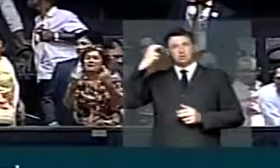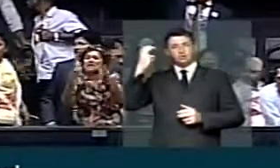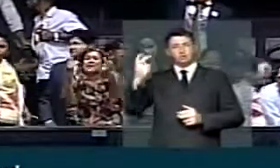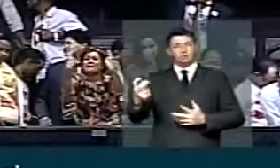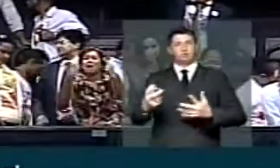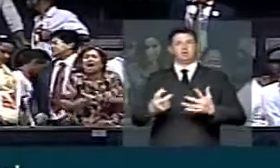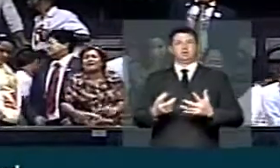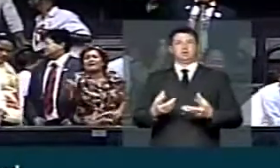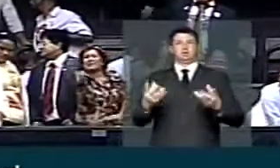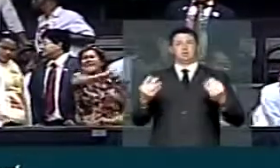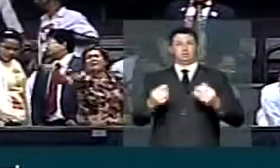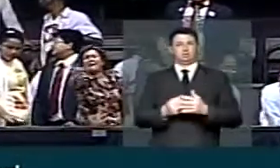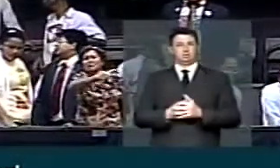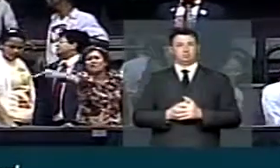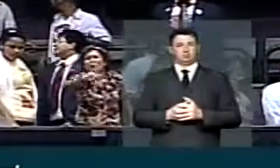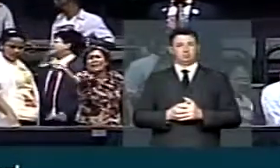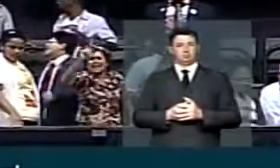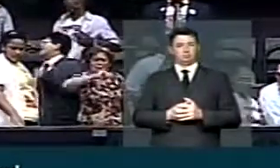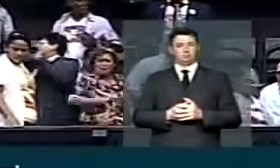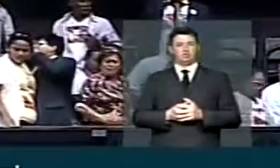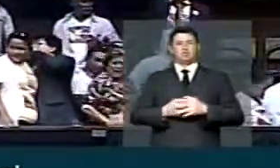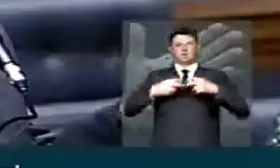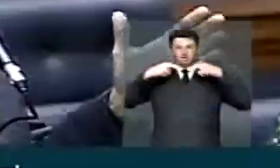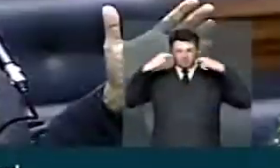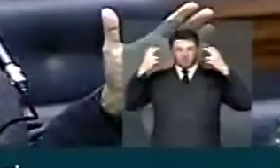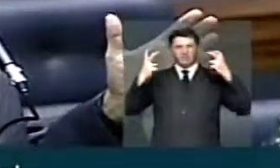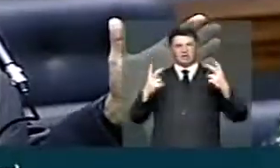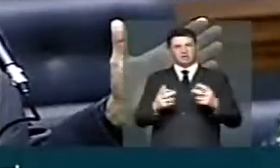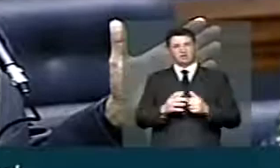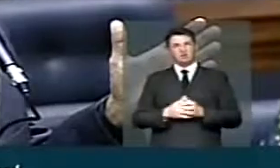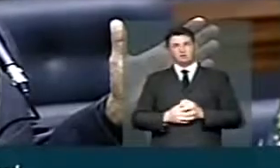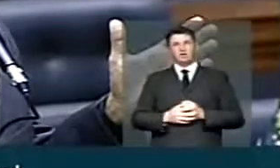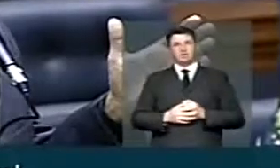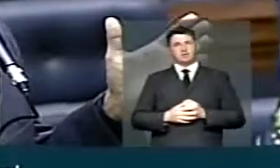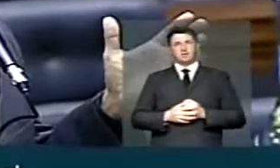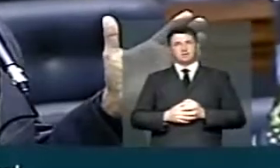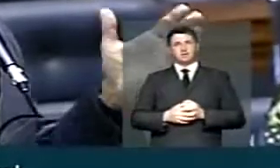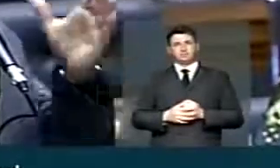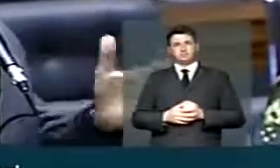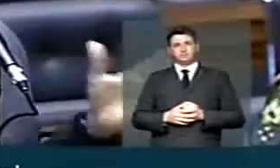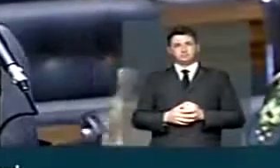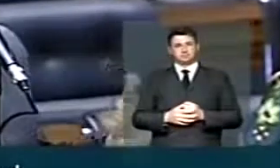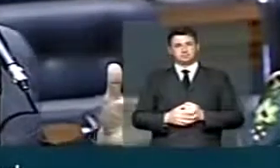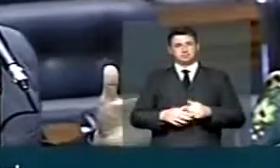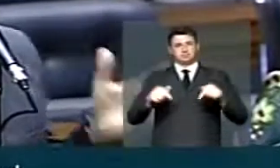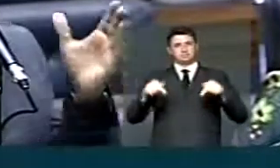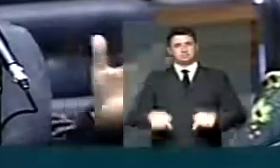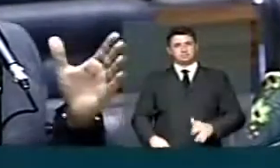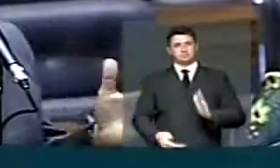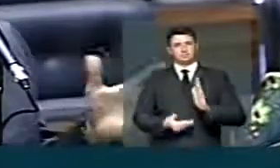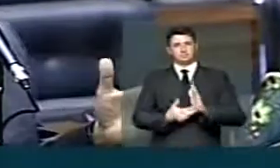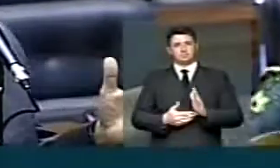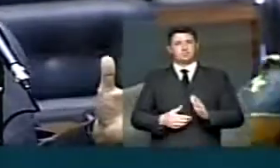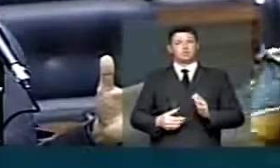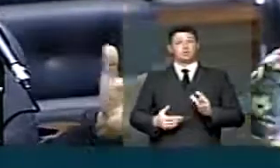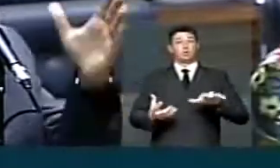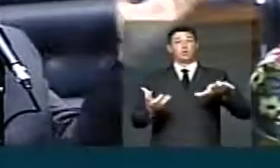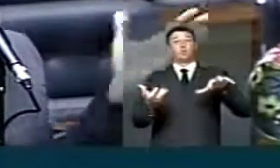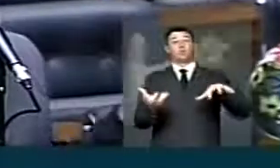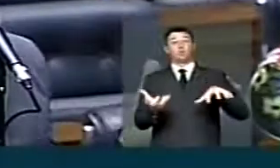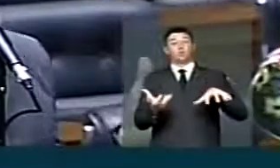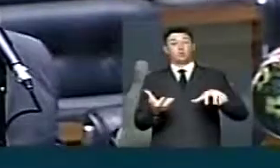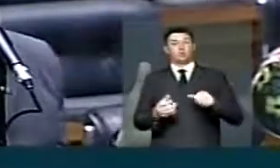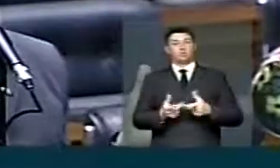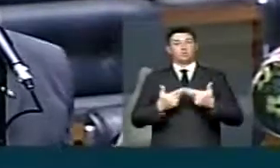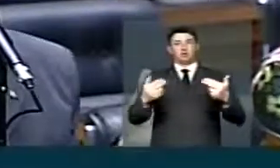nesta casa, no Congresso Nacional, um